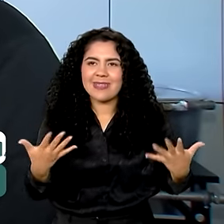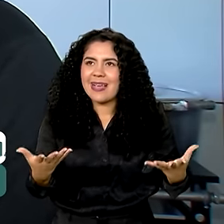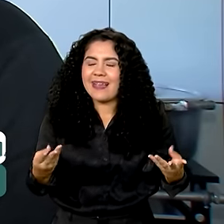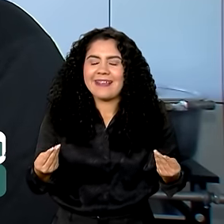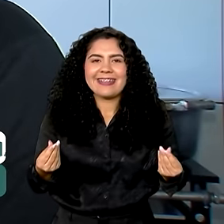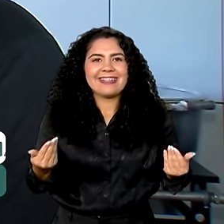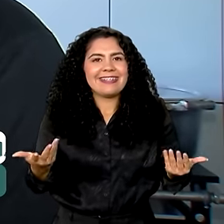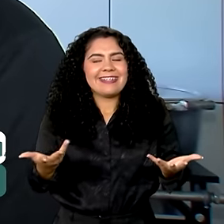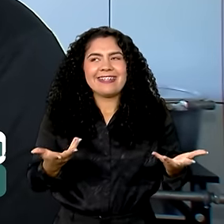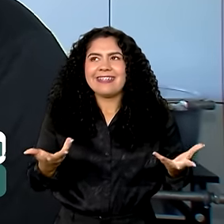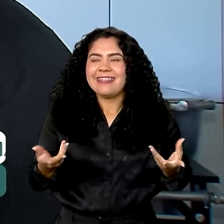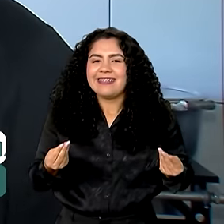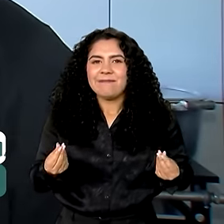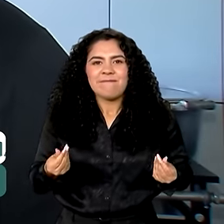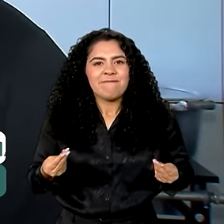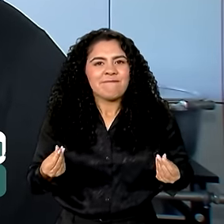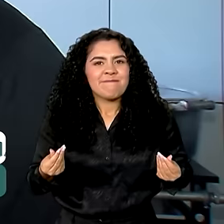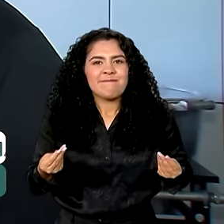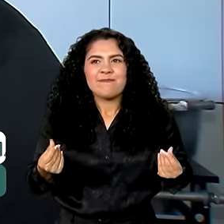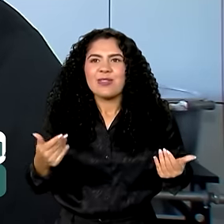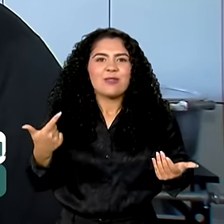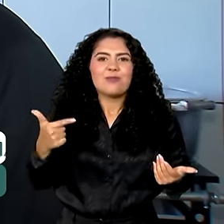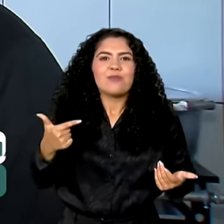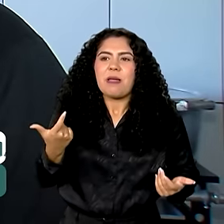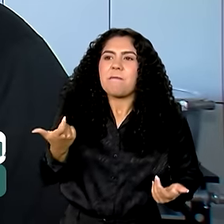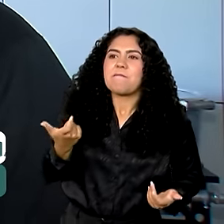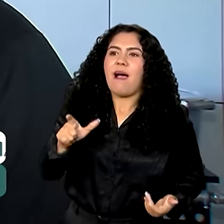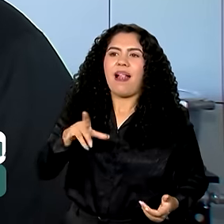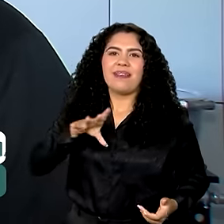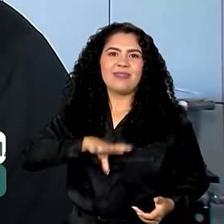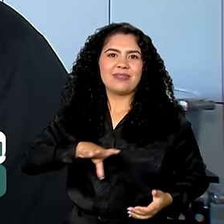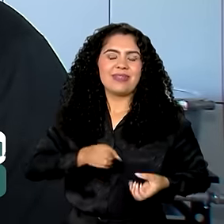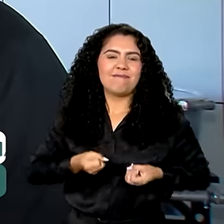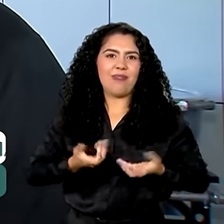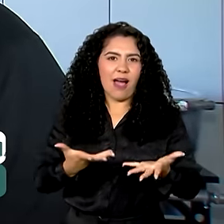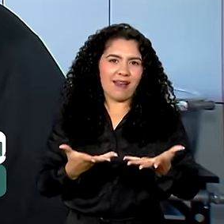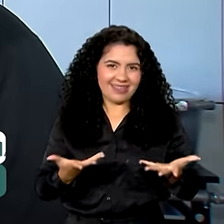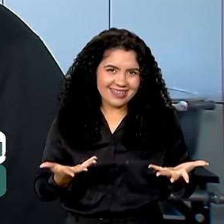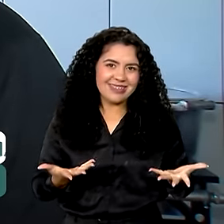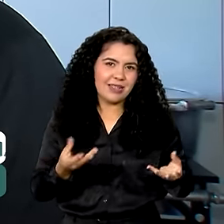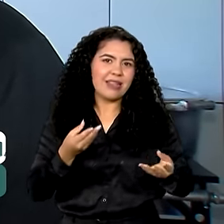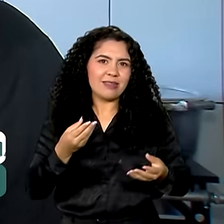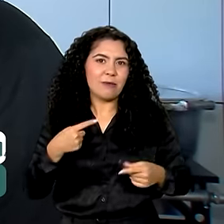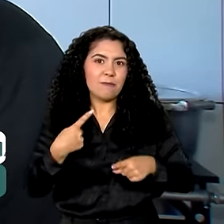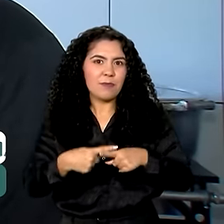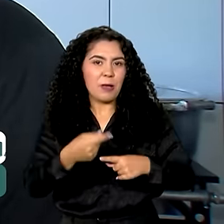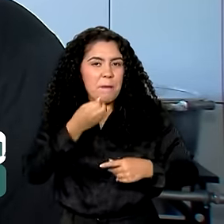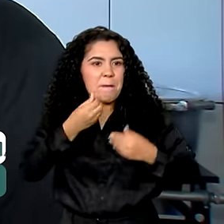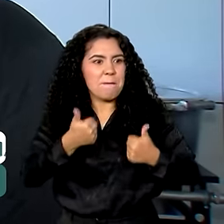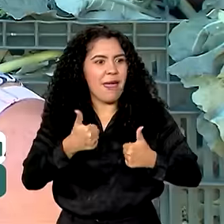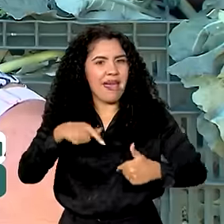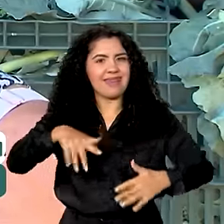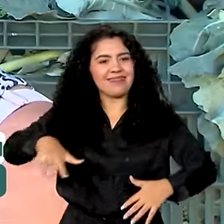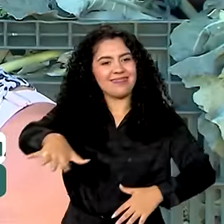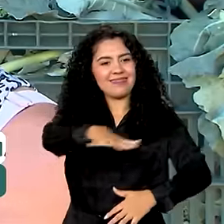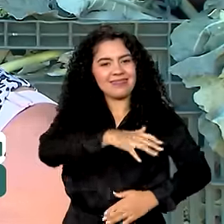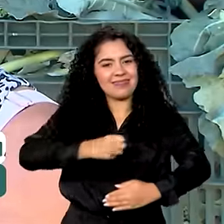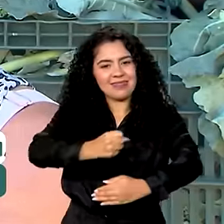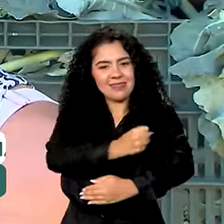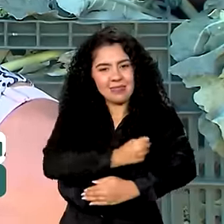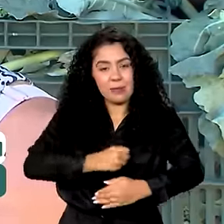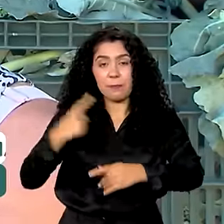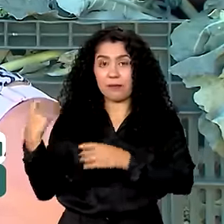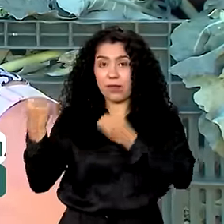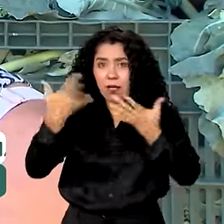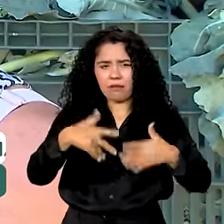não tem nem palavras para dizer como faz bem essa cozinha para a comunidade. Toda